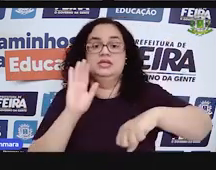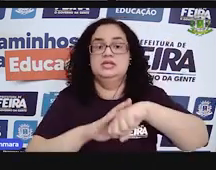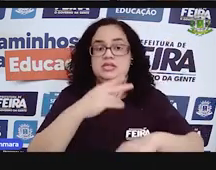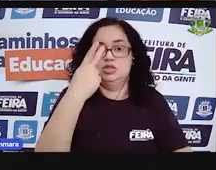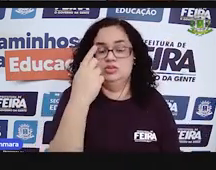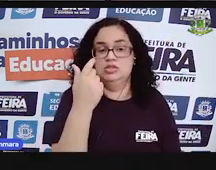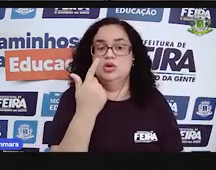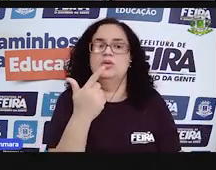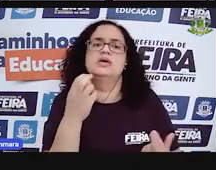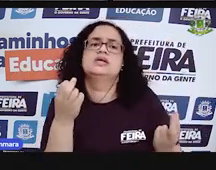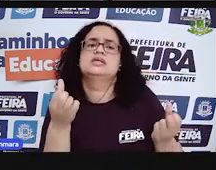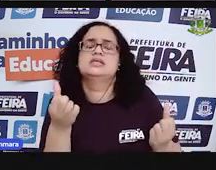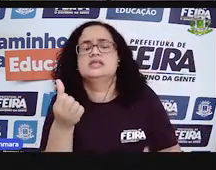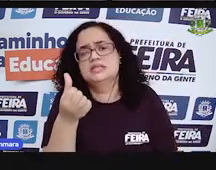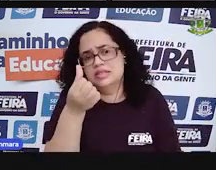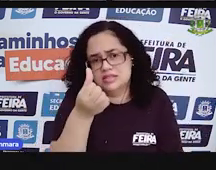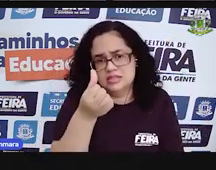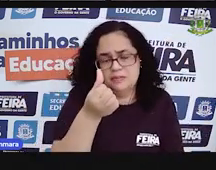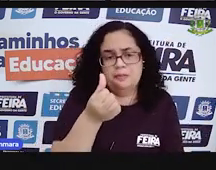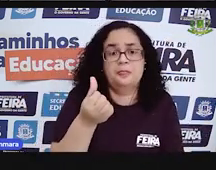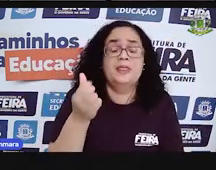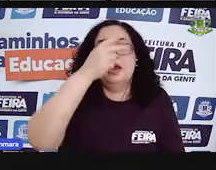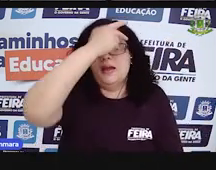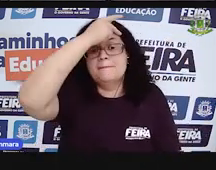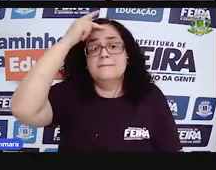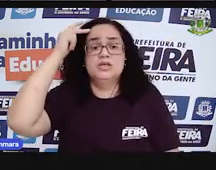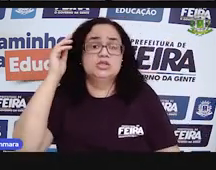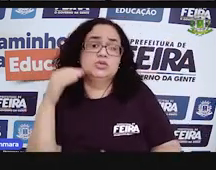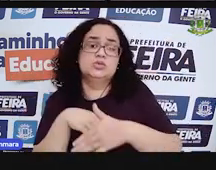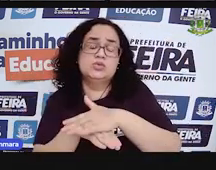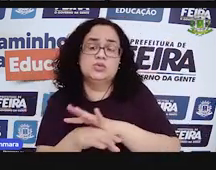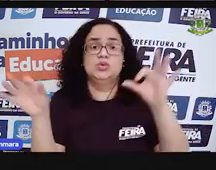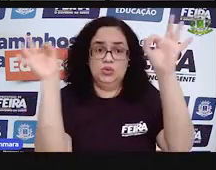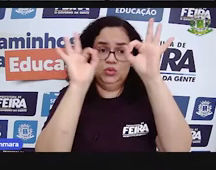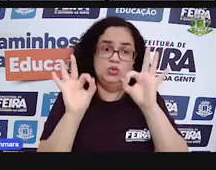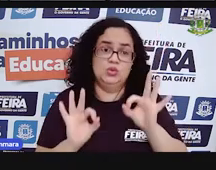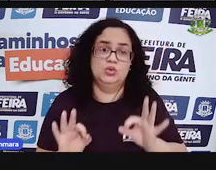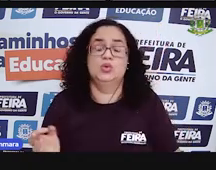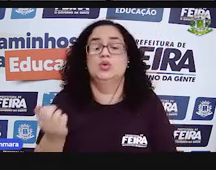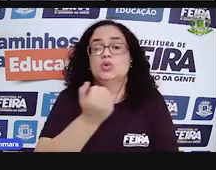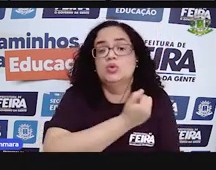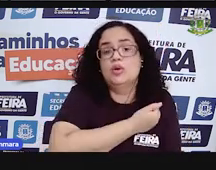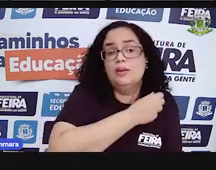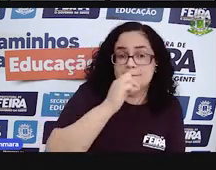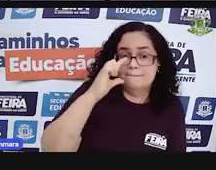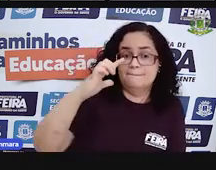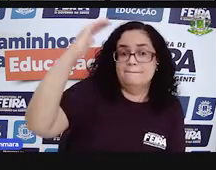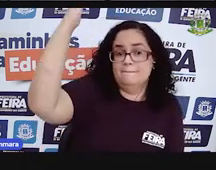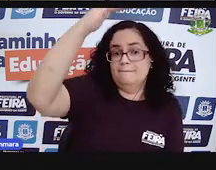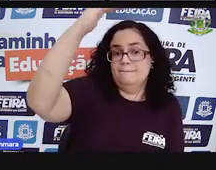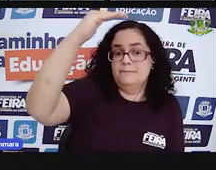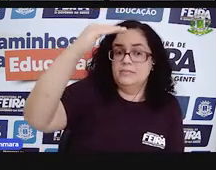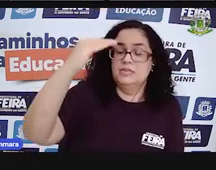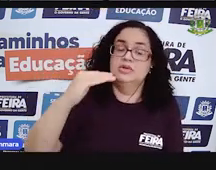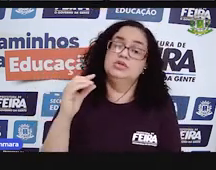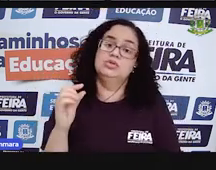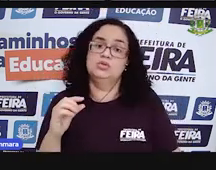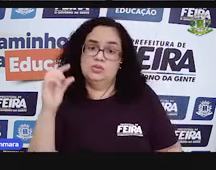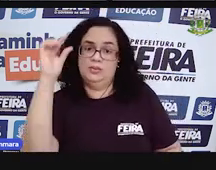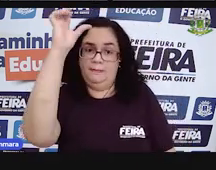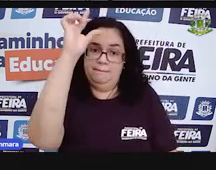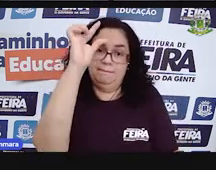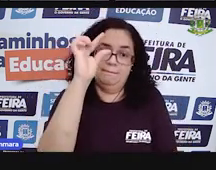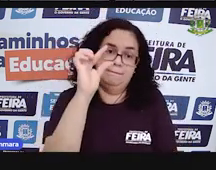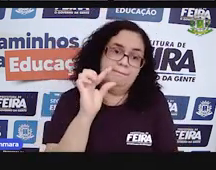6. Tem gente que costuma colocar, armar a conta, com os números maiores lá em cima, e vai botando os menores